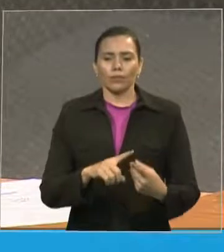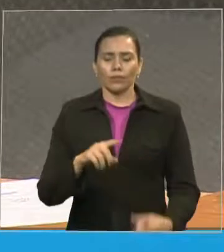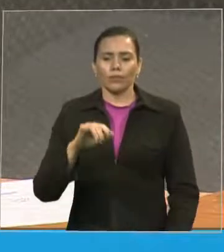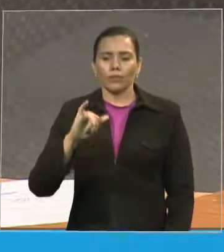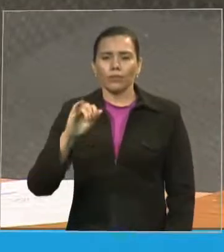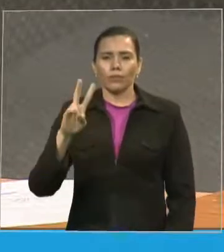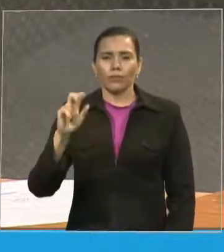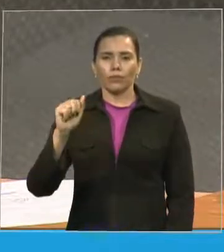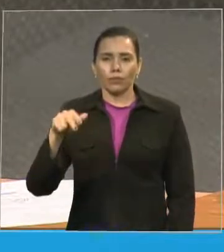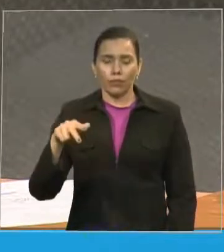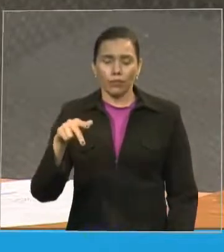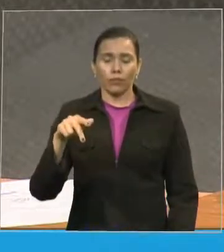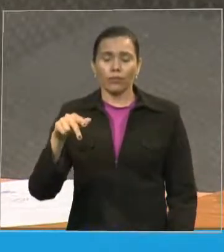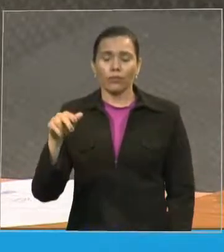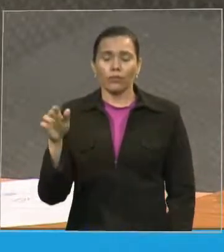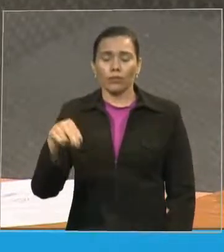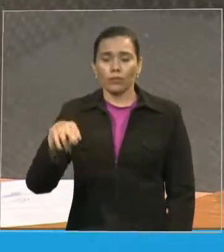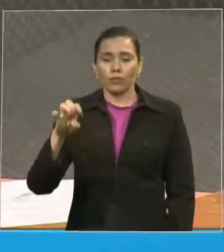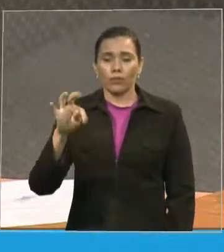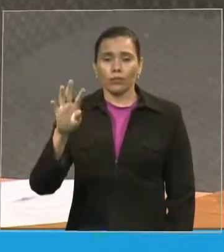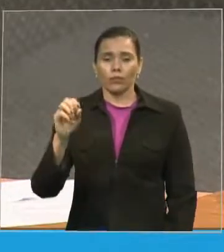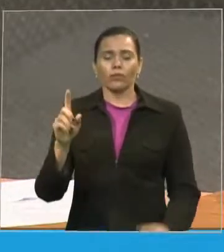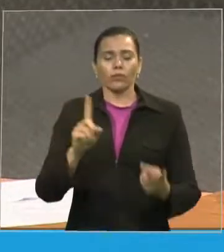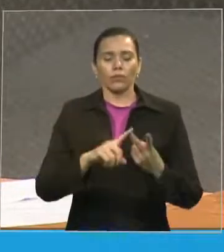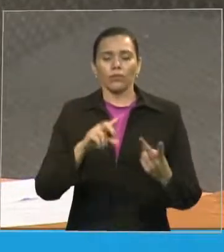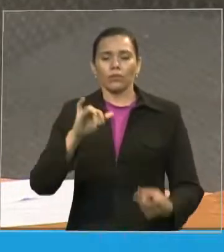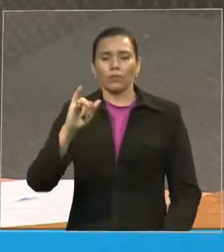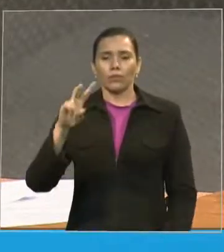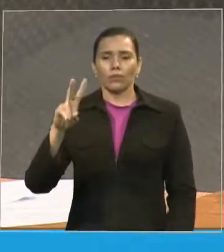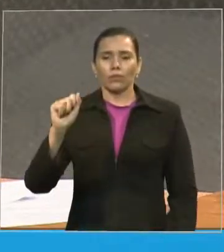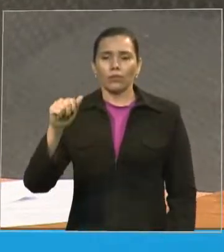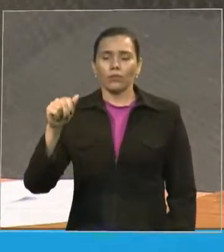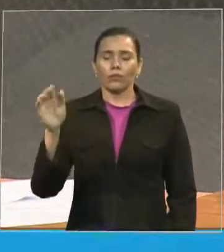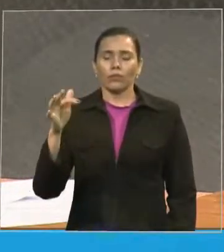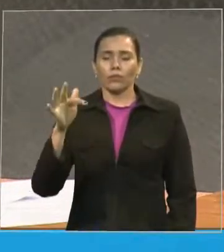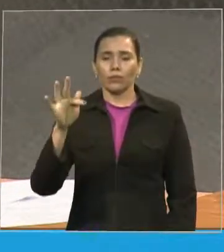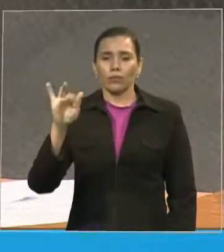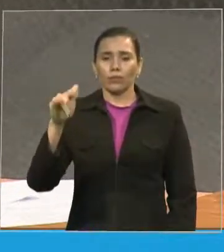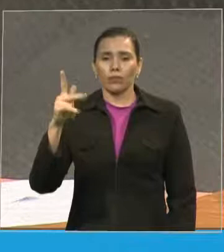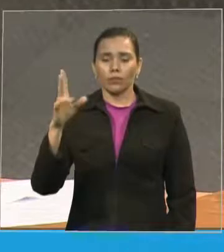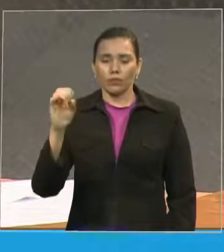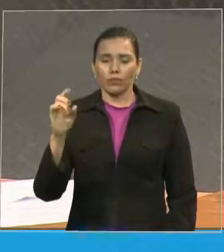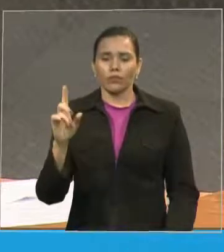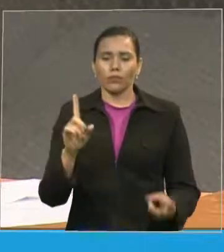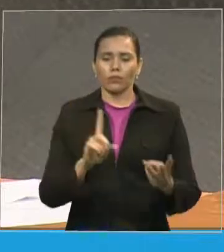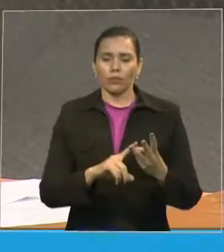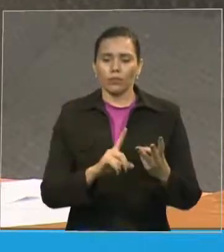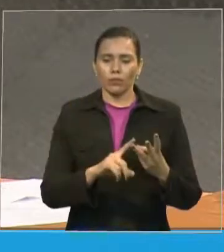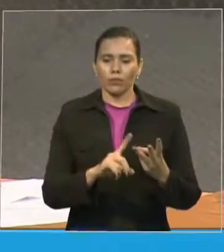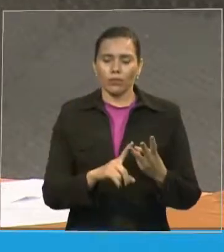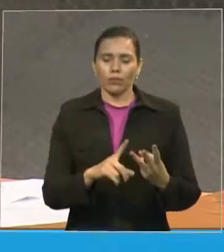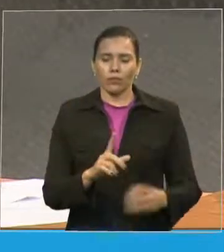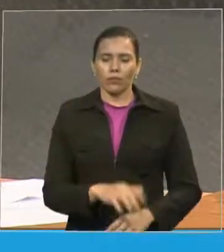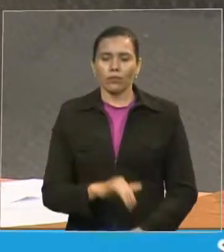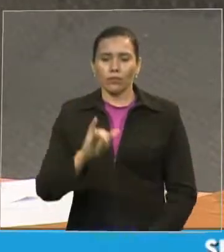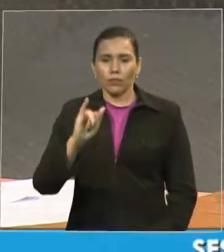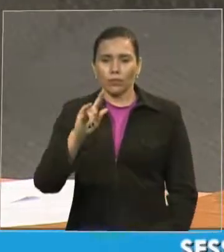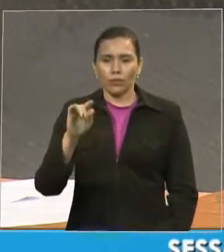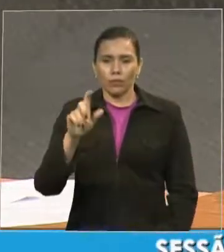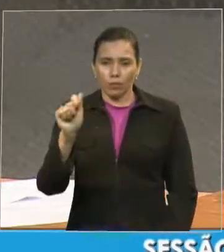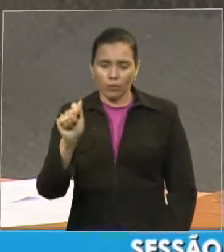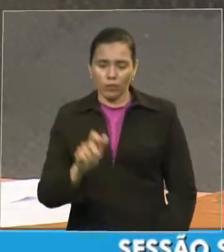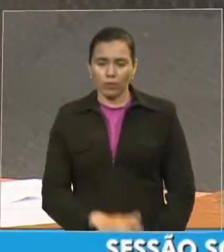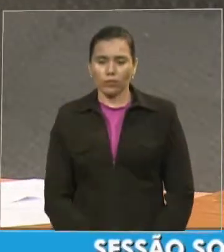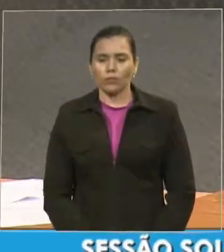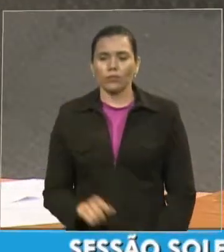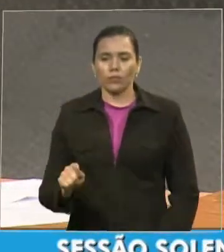Ivan Pereira Basto, filho. Recebeu a ordenação de pastor em 1993. Assumiu a